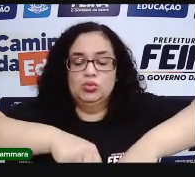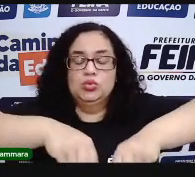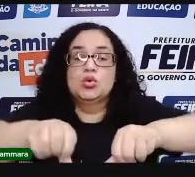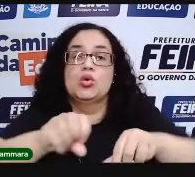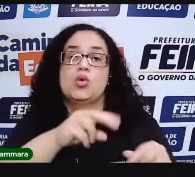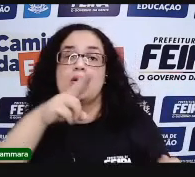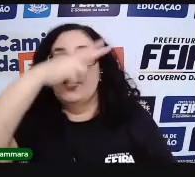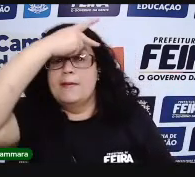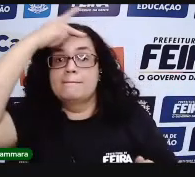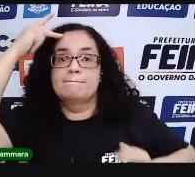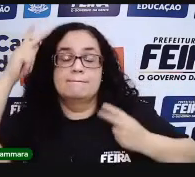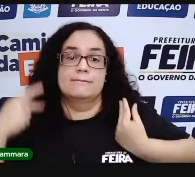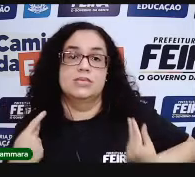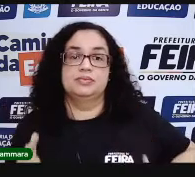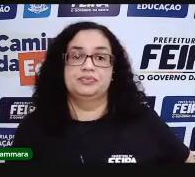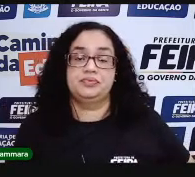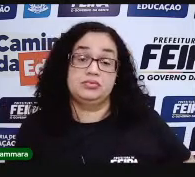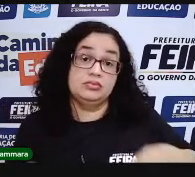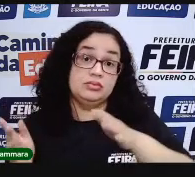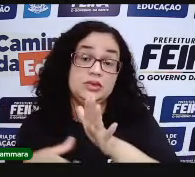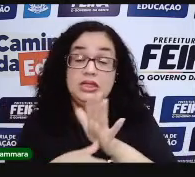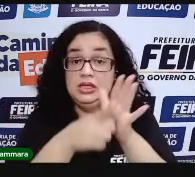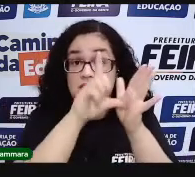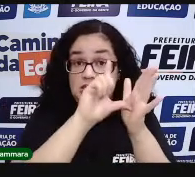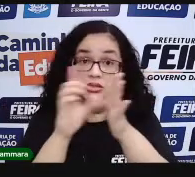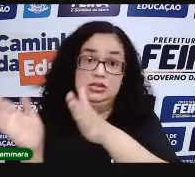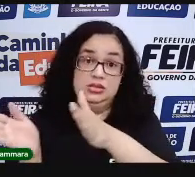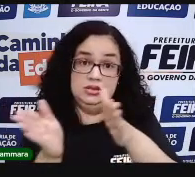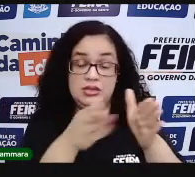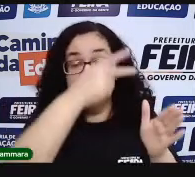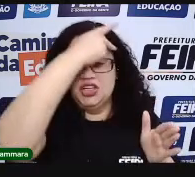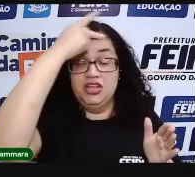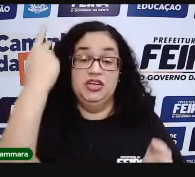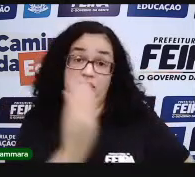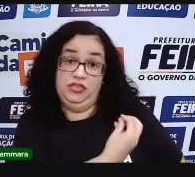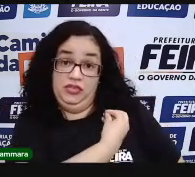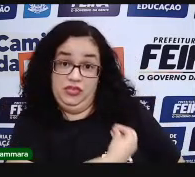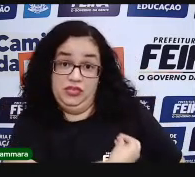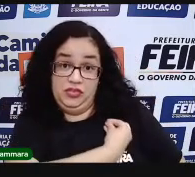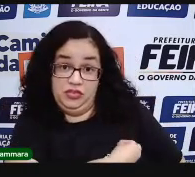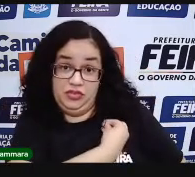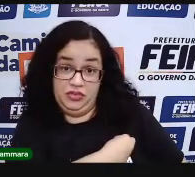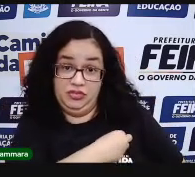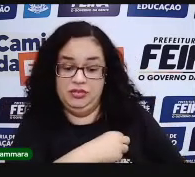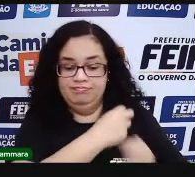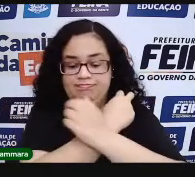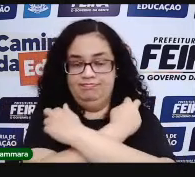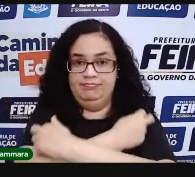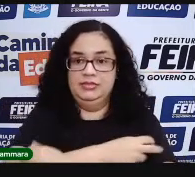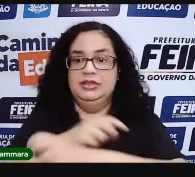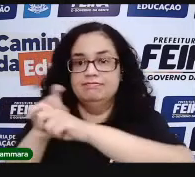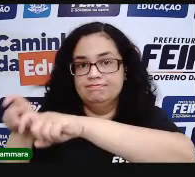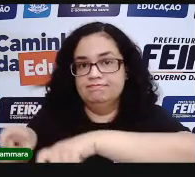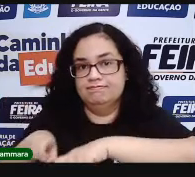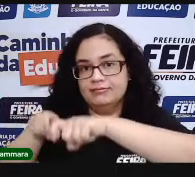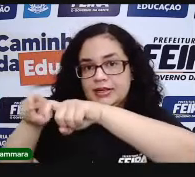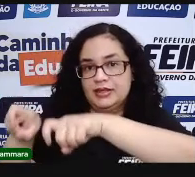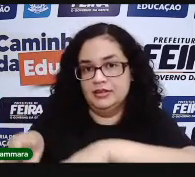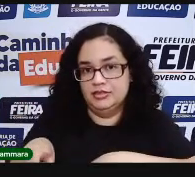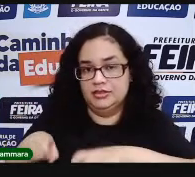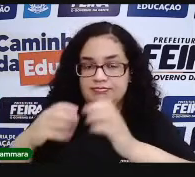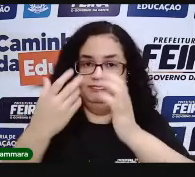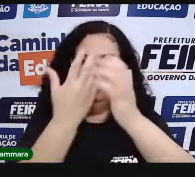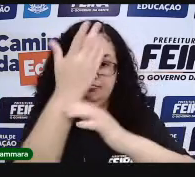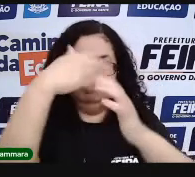seja, gente, o homem, antes desse período, eles eram nômades. Eles andavam de local em local.